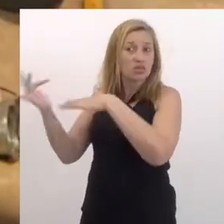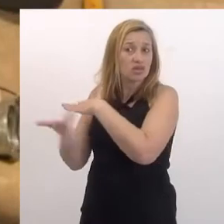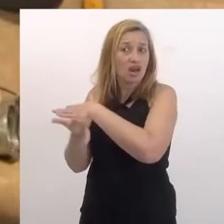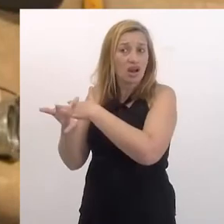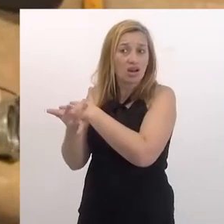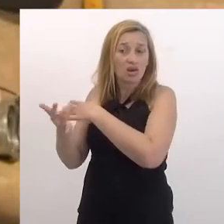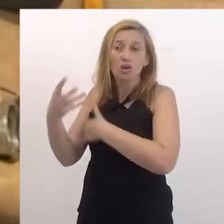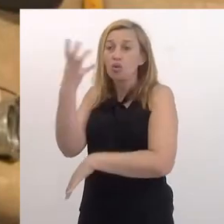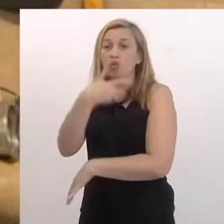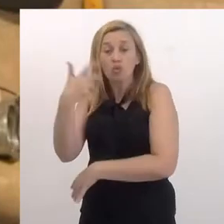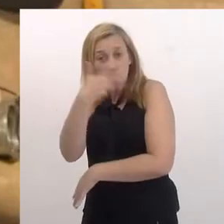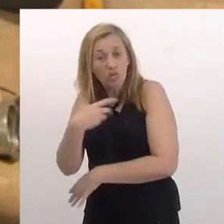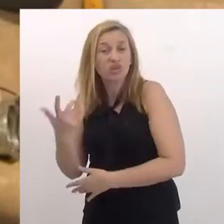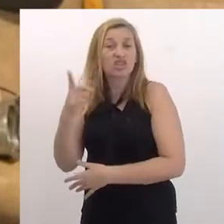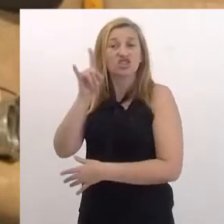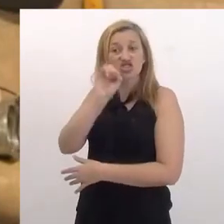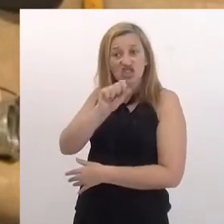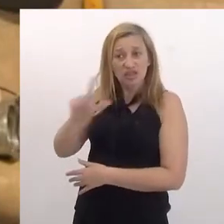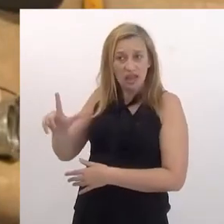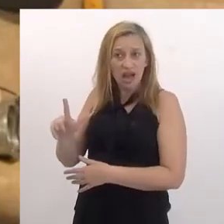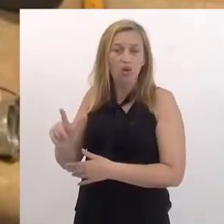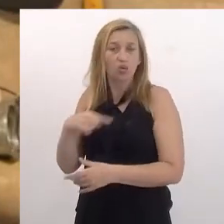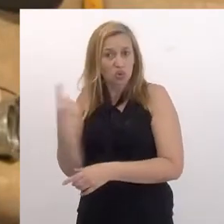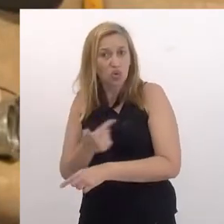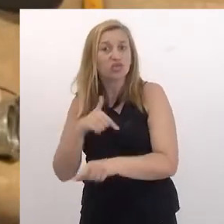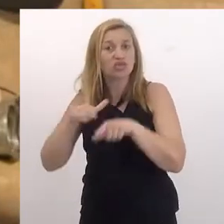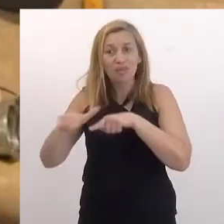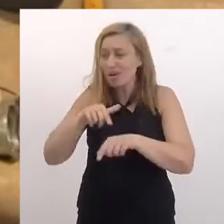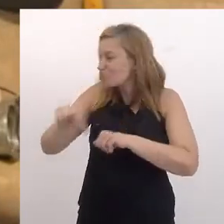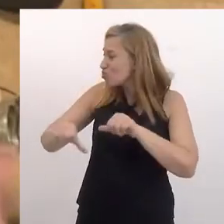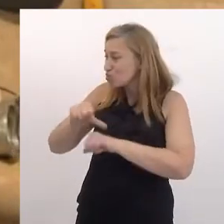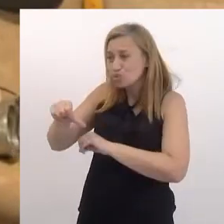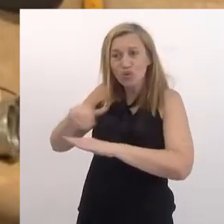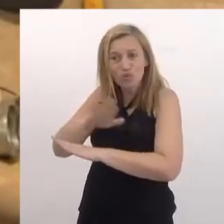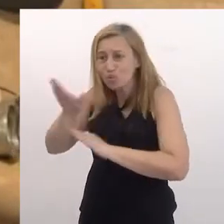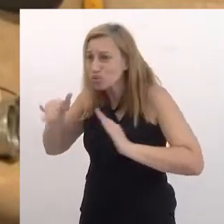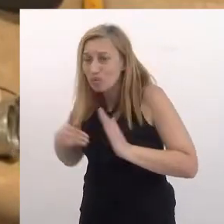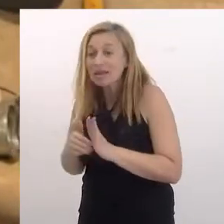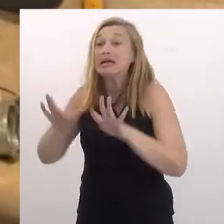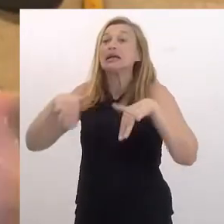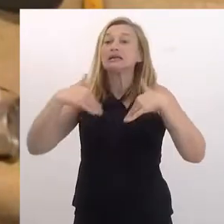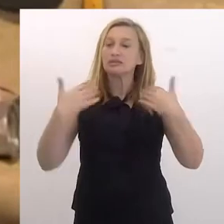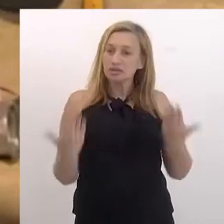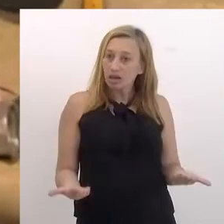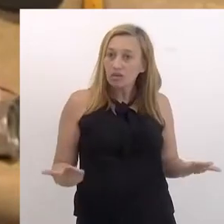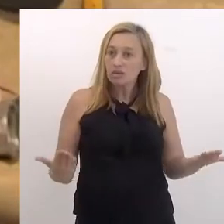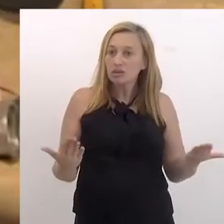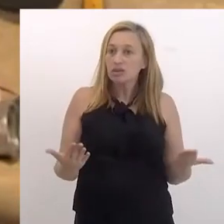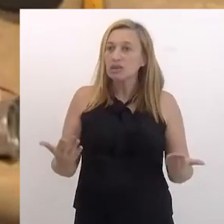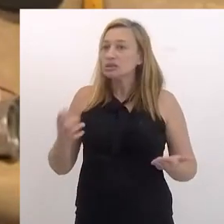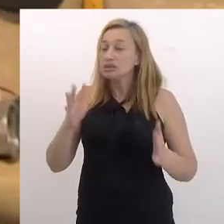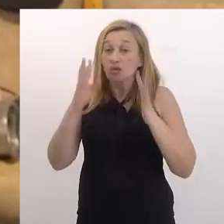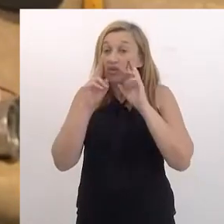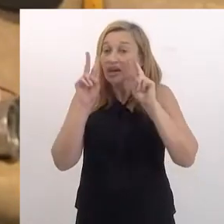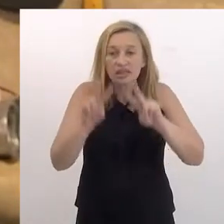com rede social, com música digital, com o nosso trabalho. Mudou completamente. então, se a gente